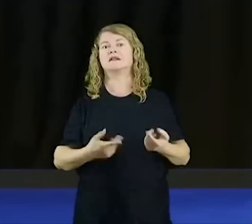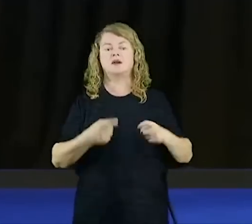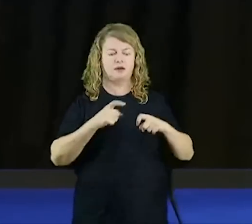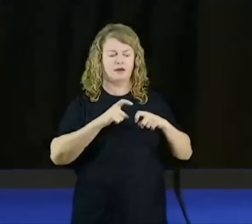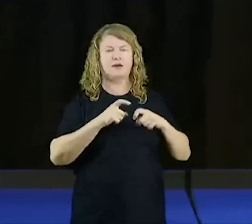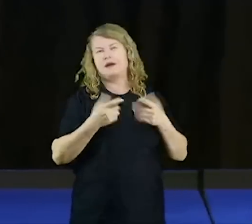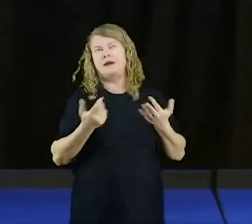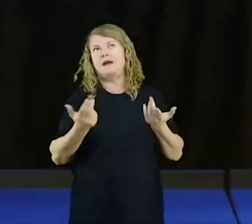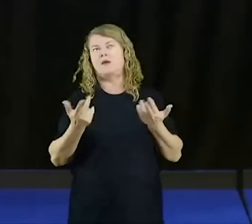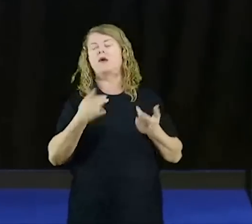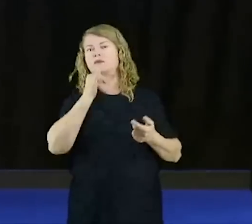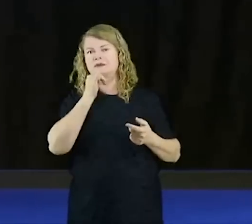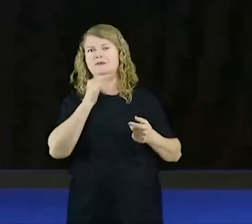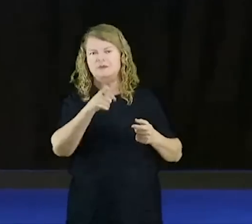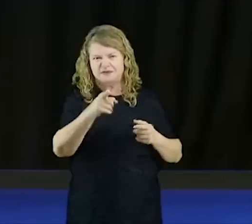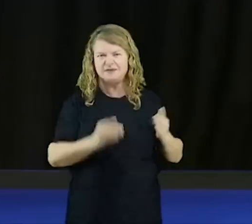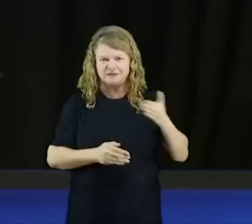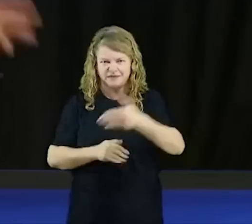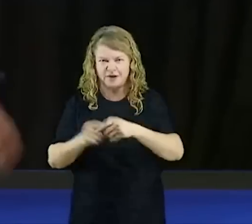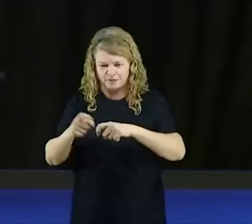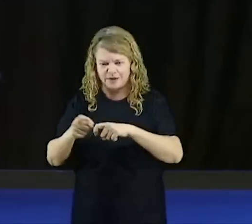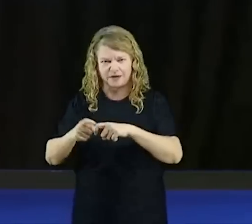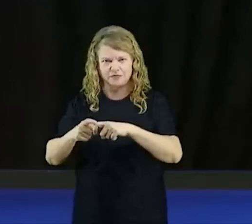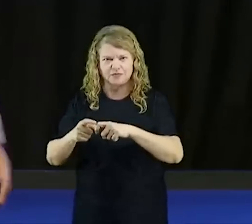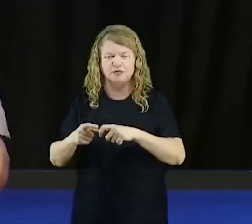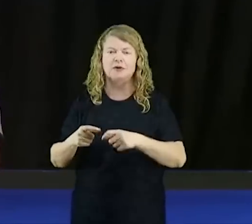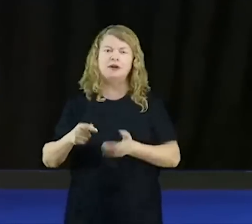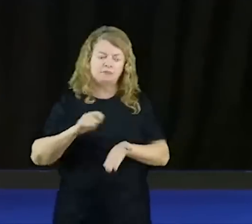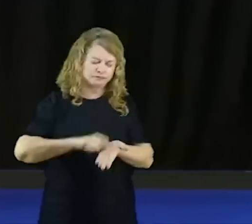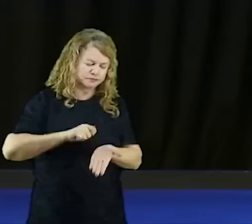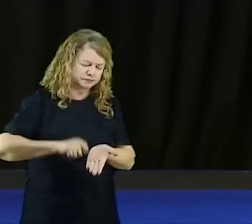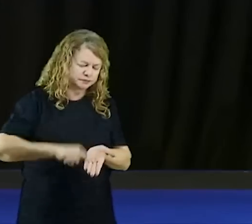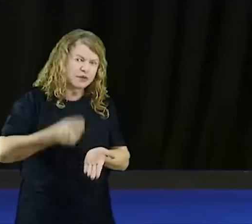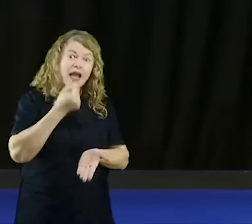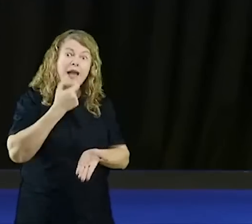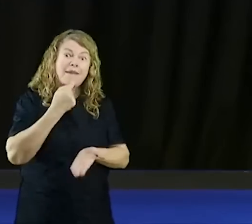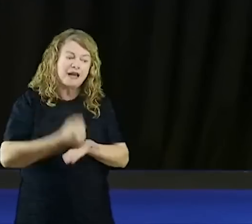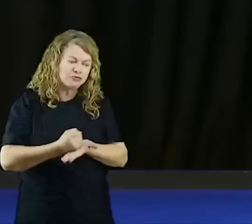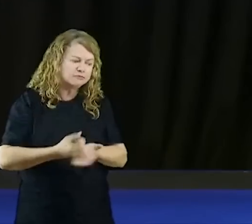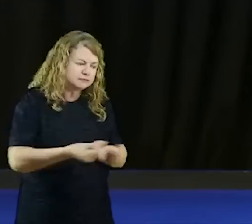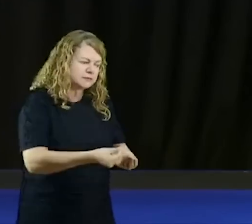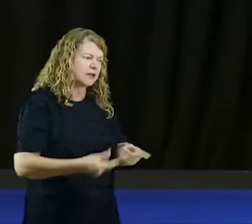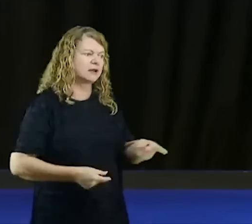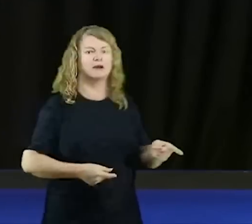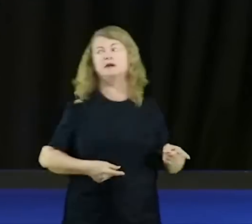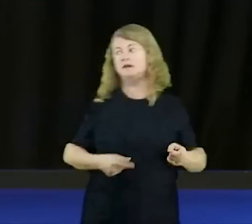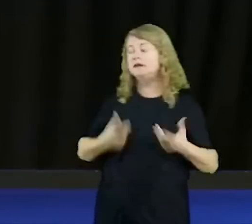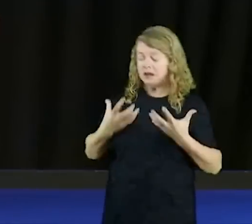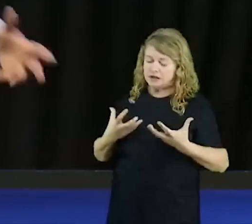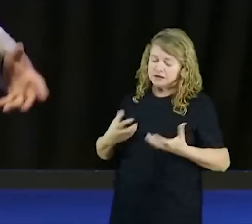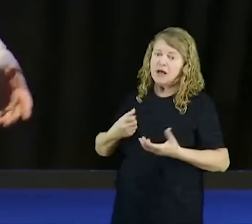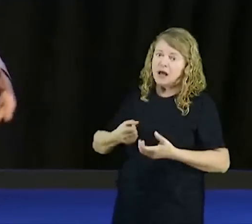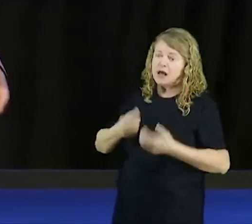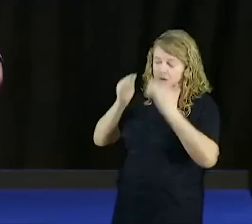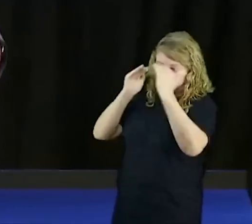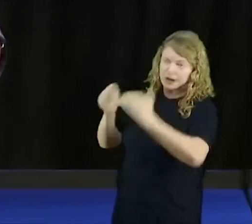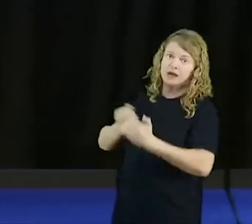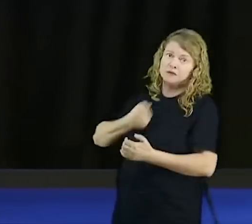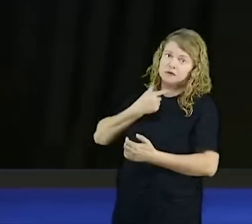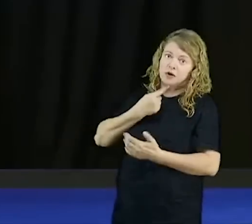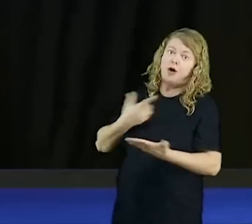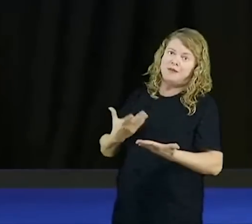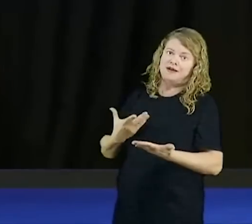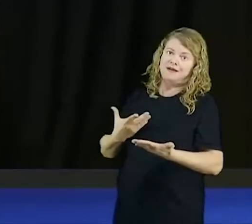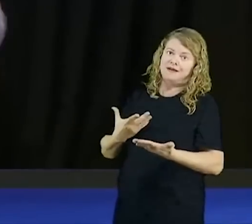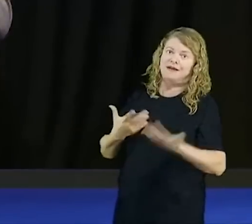quiser. Tem gente que não toma remédio, vai ficar doente para sempre. Então a gente orientou ele, tentou discipular ele, disciplinar no